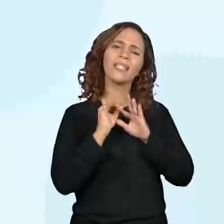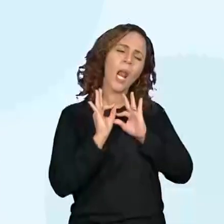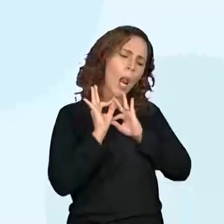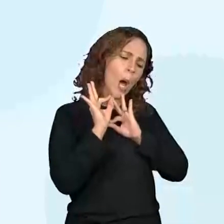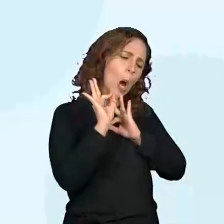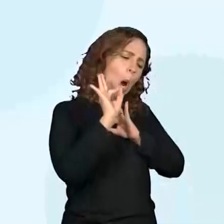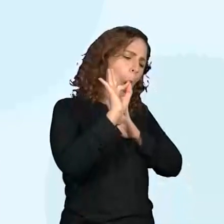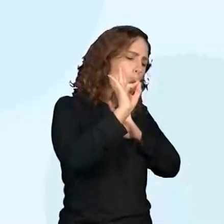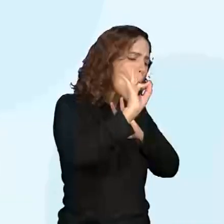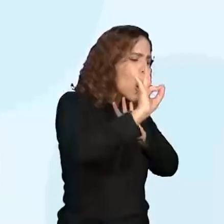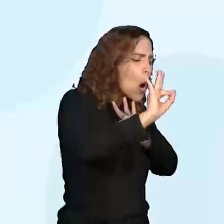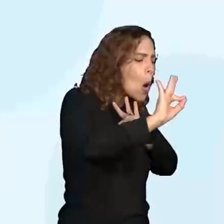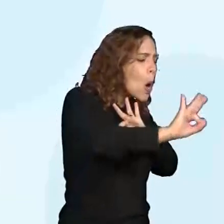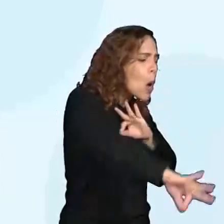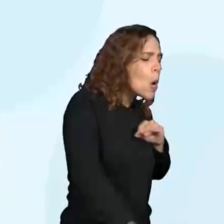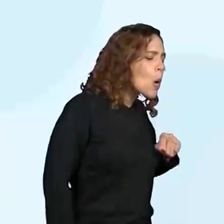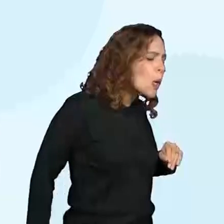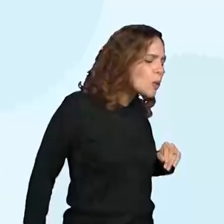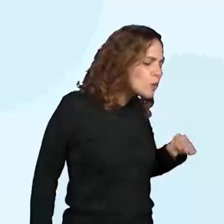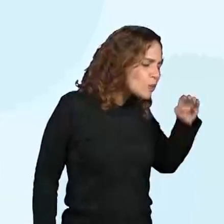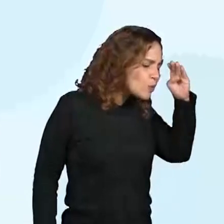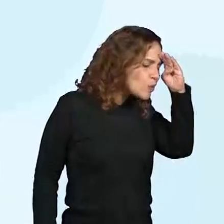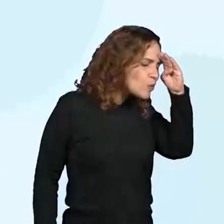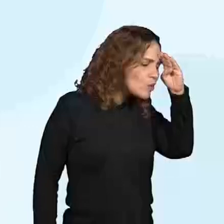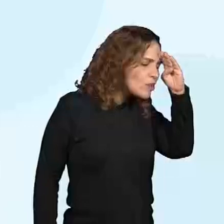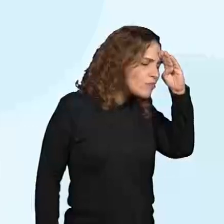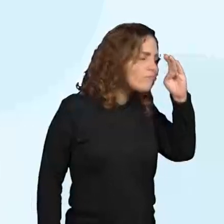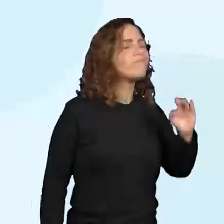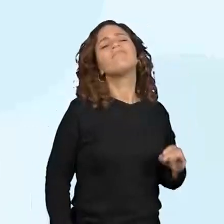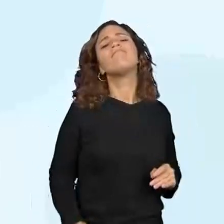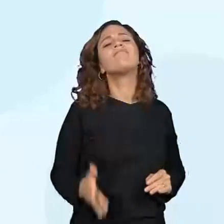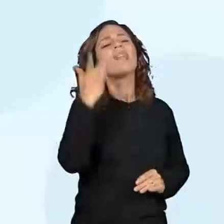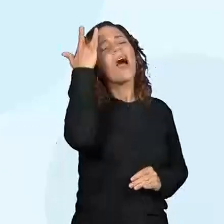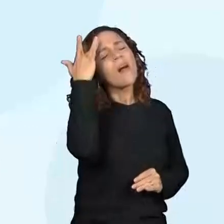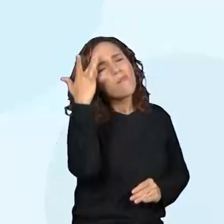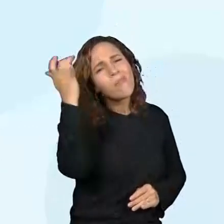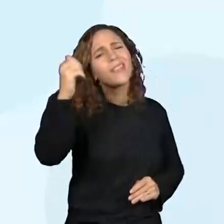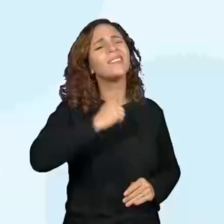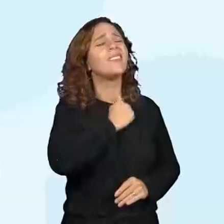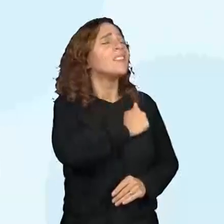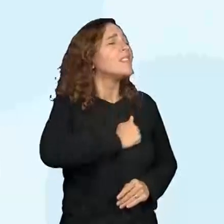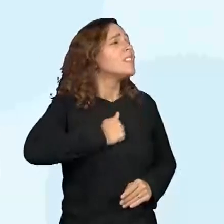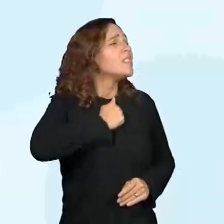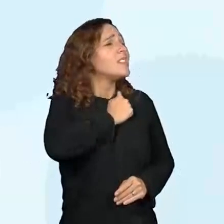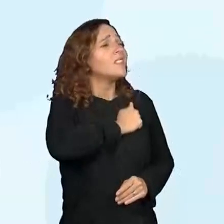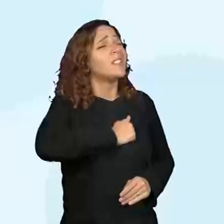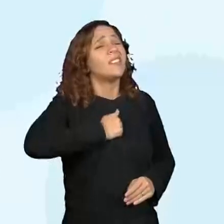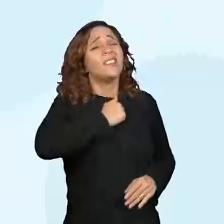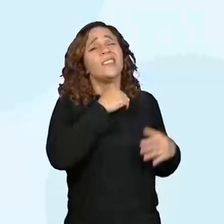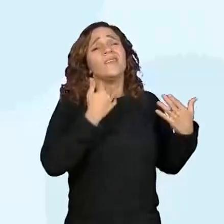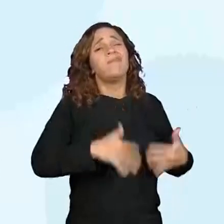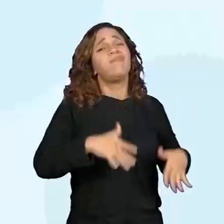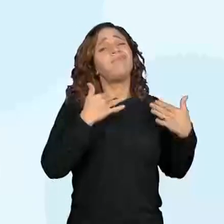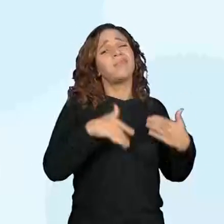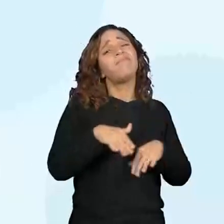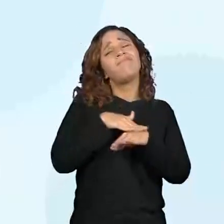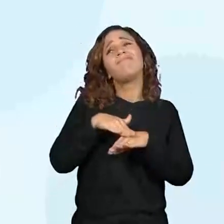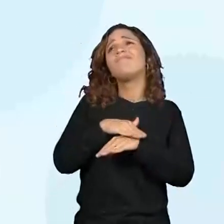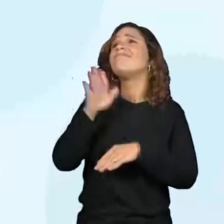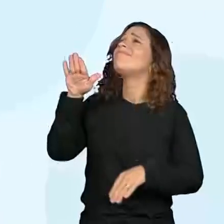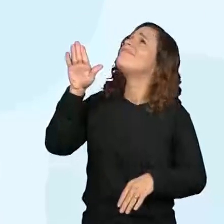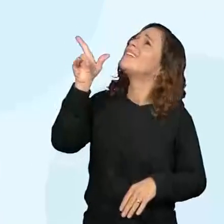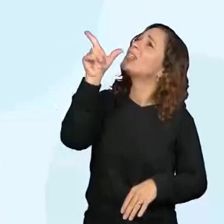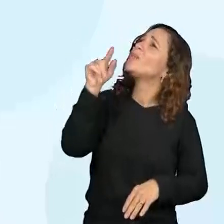No outro dia, a saudade apertou muito. Ele falou com a amiga lua e disse que queria voltar.